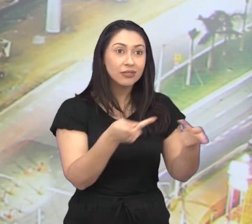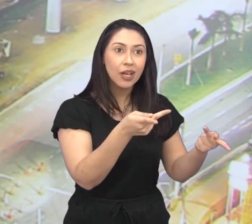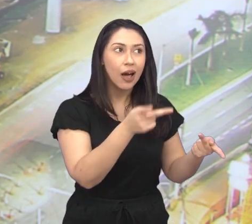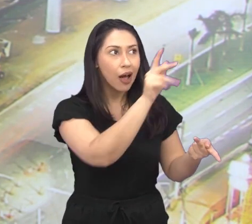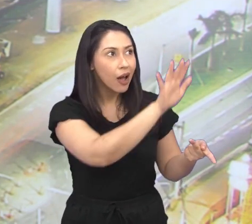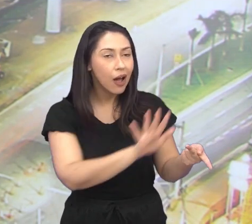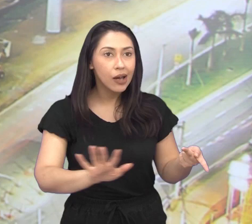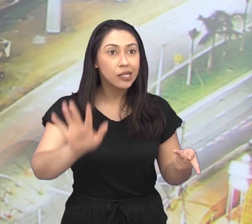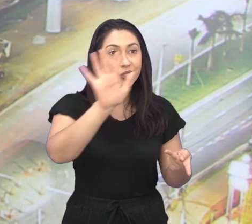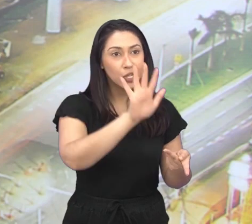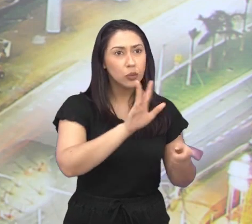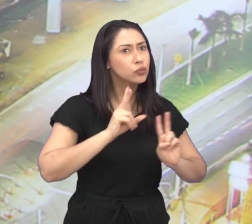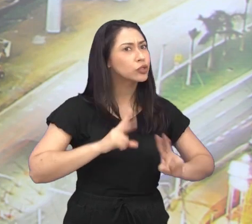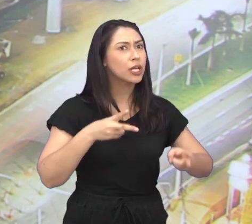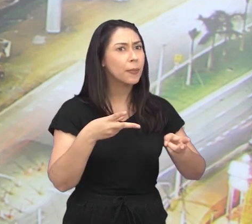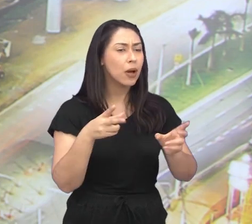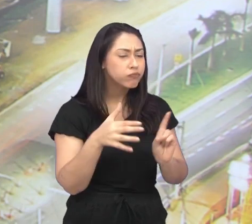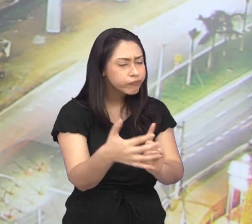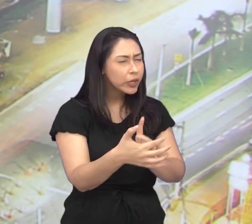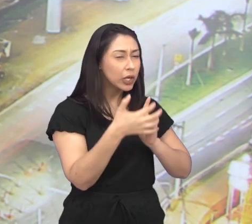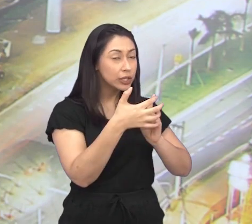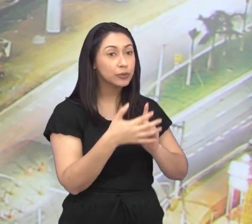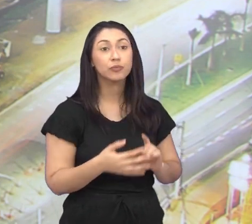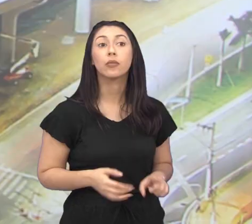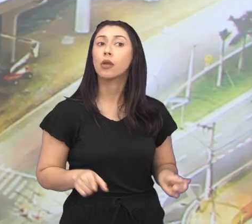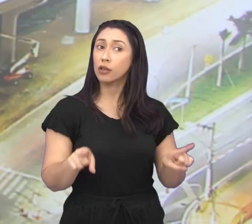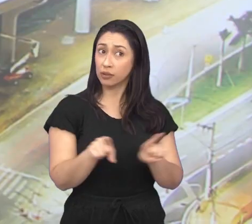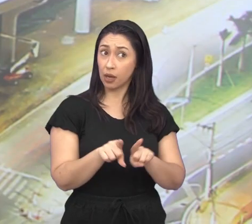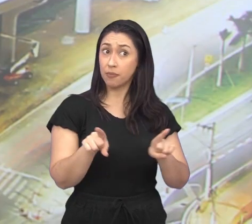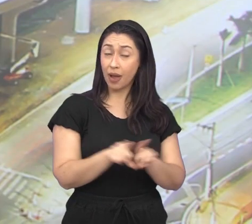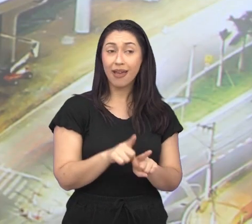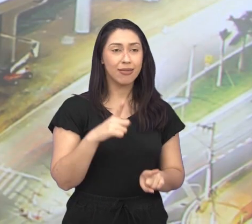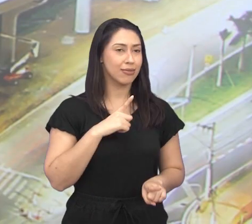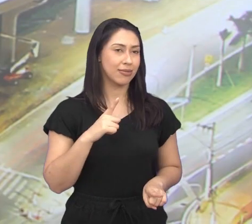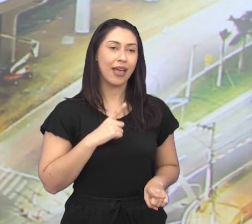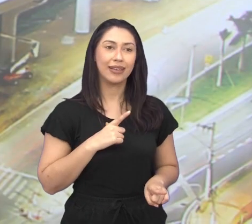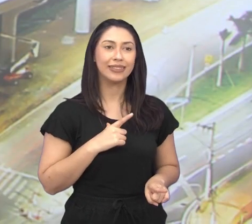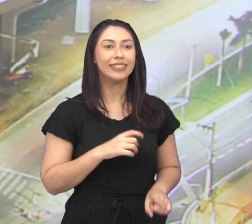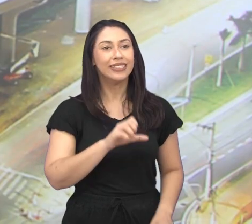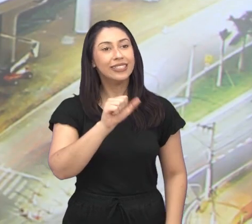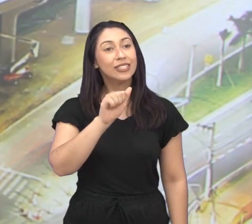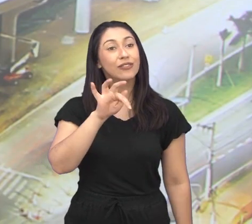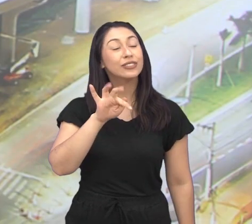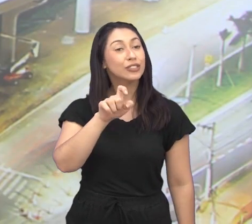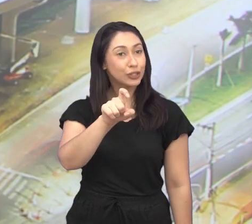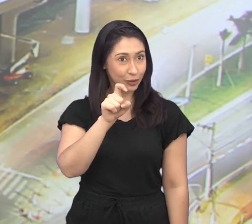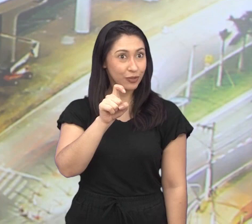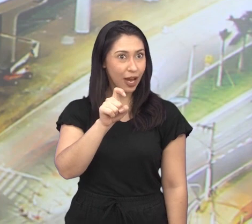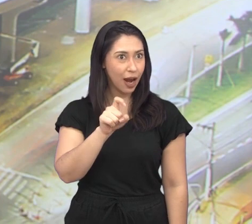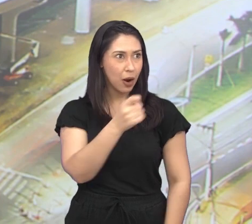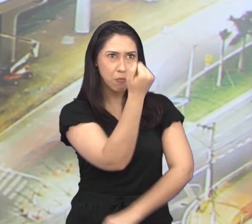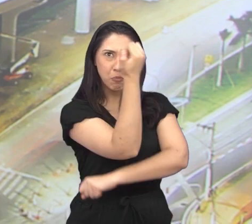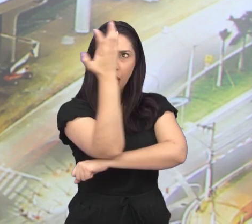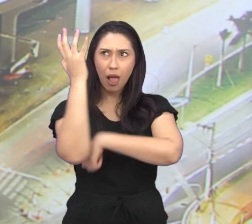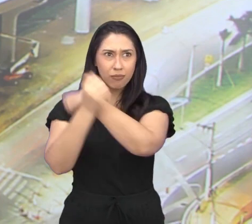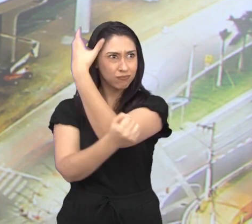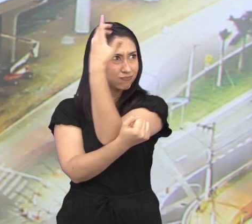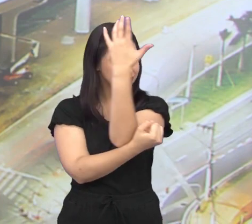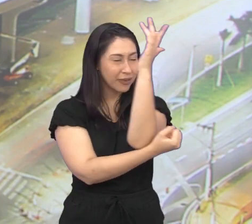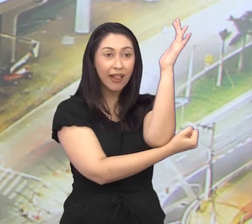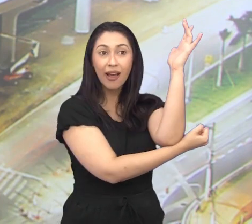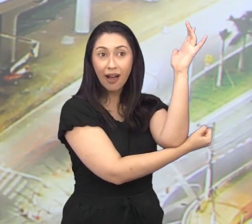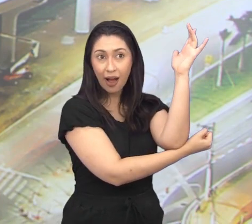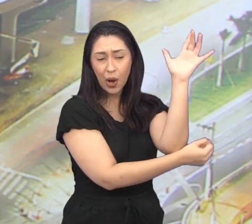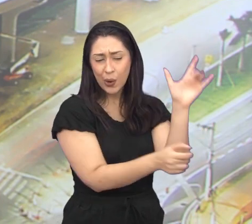que venha visitar a nossa região. Ele é sempre bem recebido aqui. Além do grande atrativo natural, que é São Francisco Xavier, que é o nosso